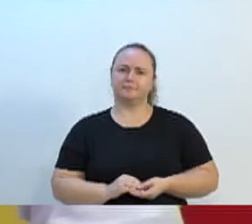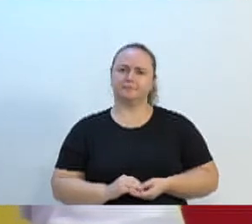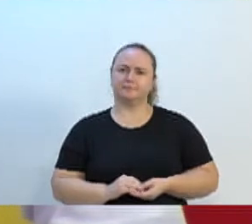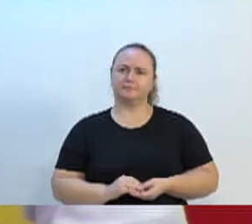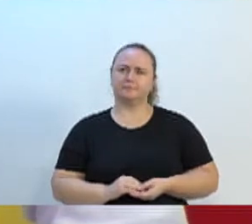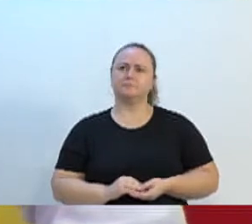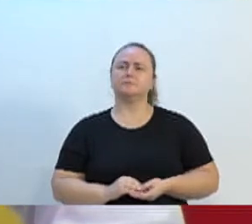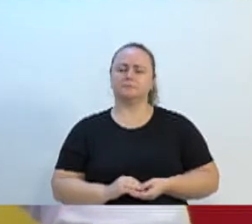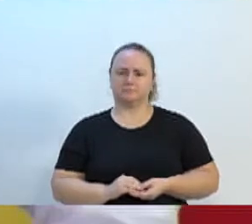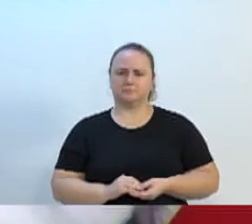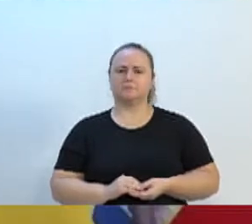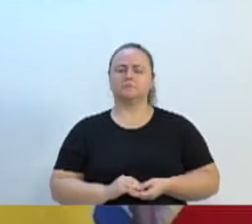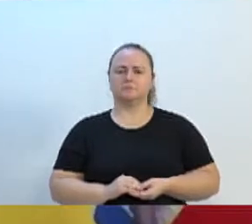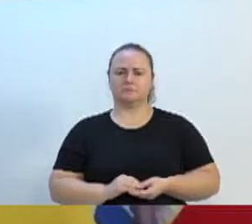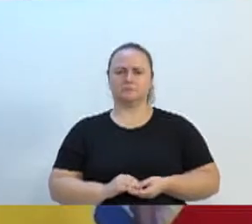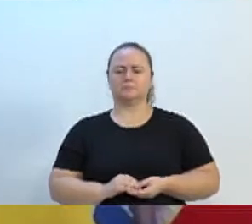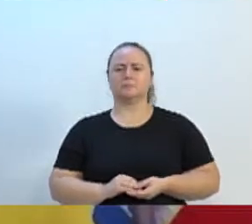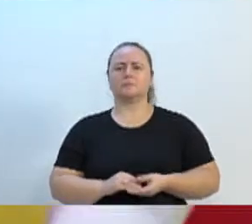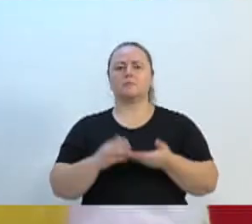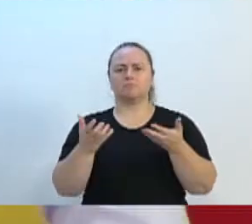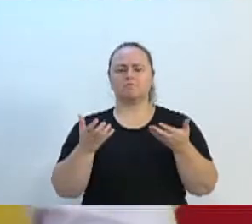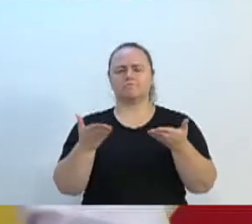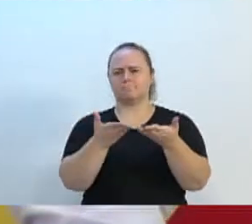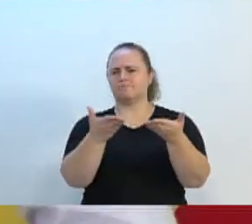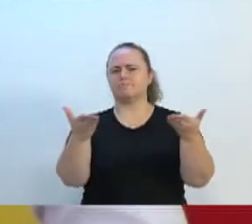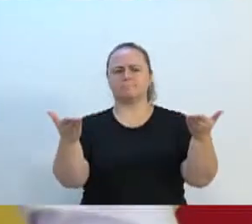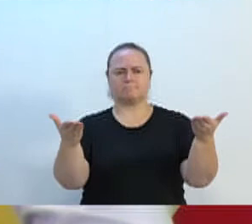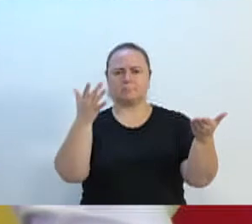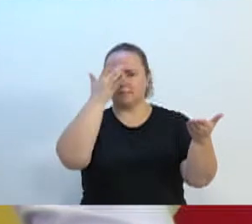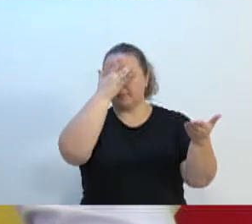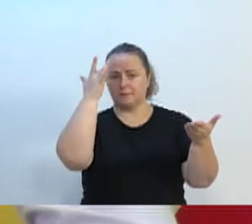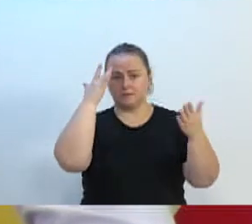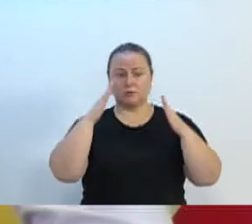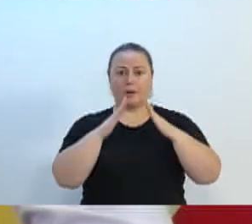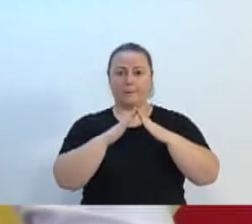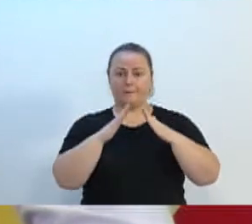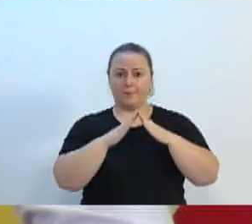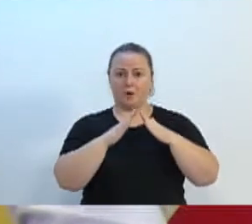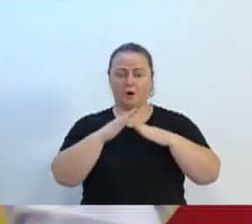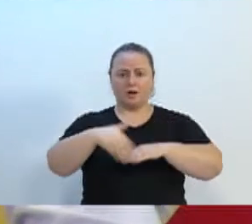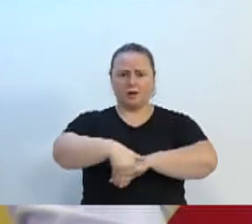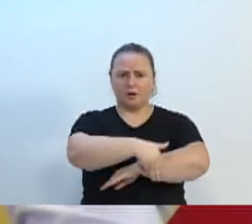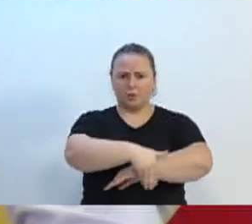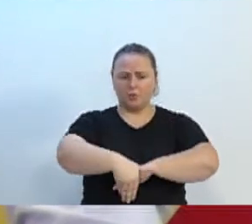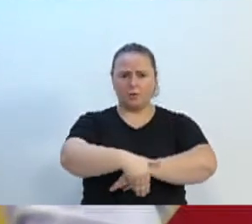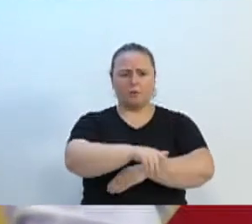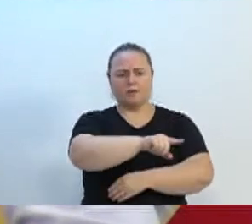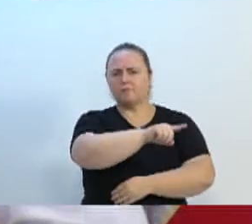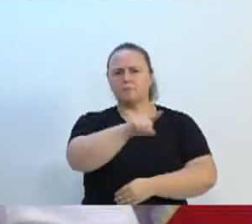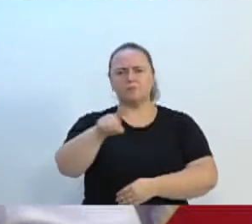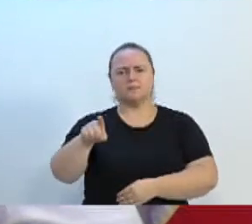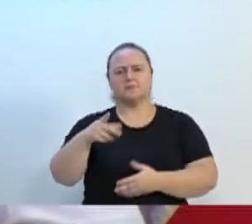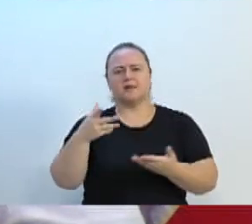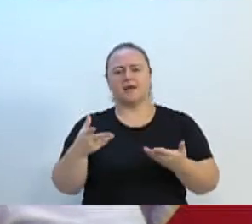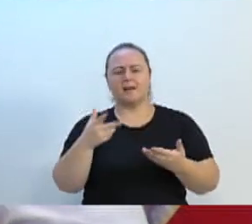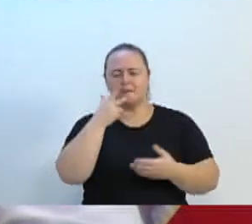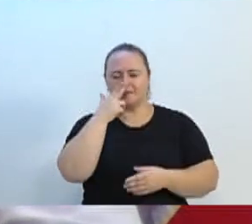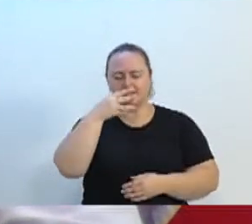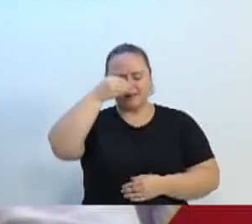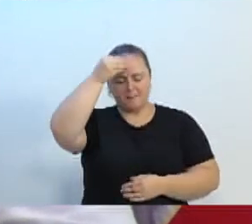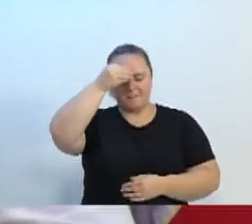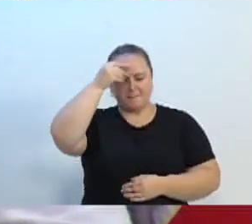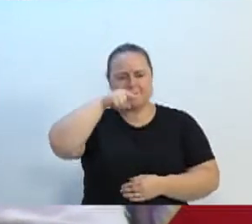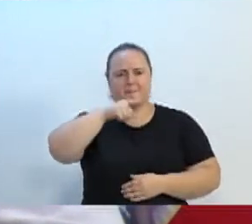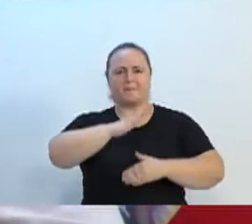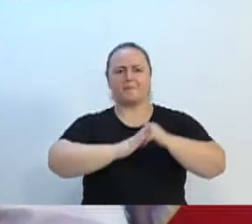Eu quero aqui... A você, morador, morador das quatro vias, você sim é o padrinho dessa obra. Não quero eu ser o